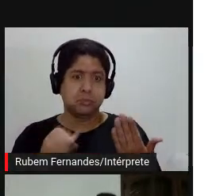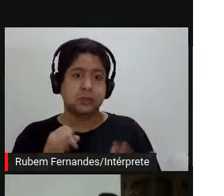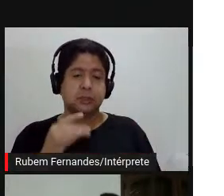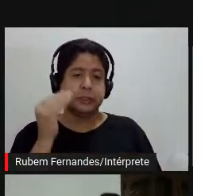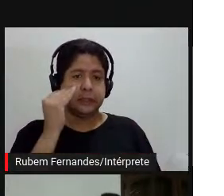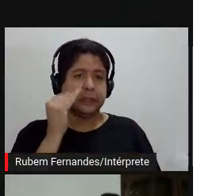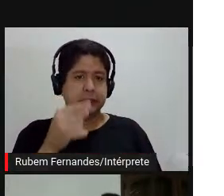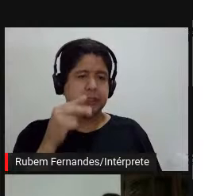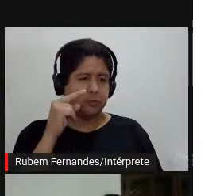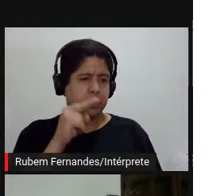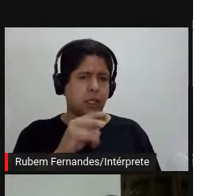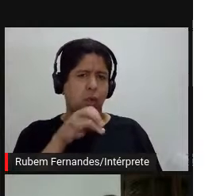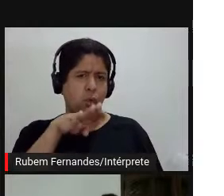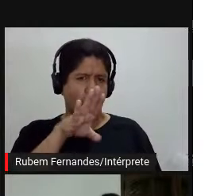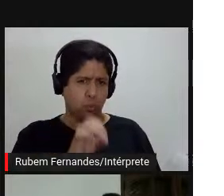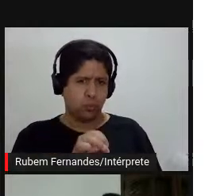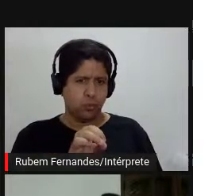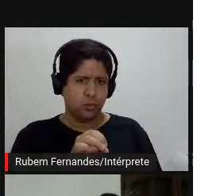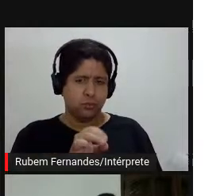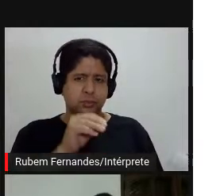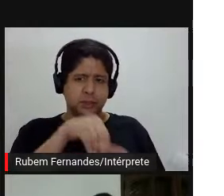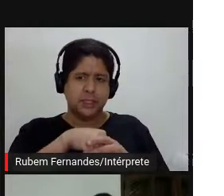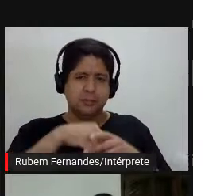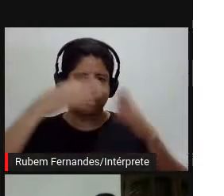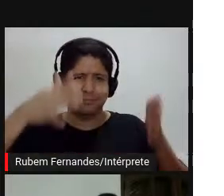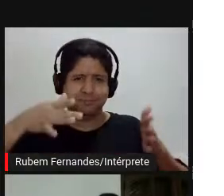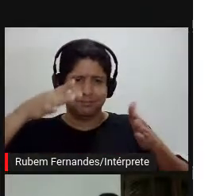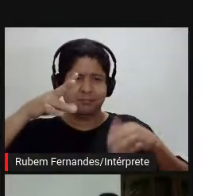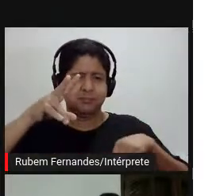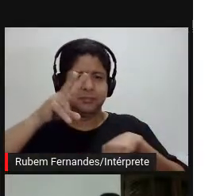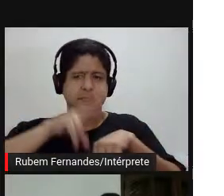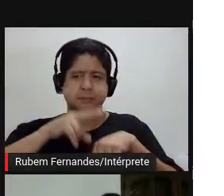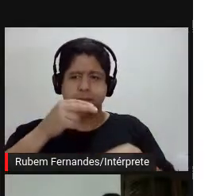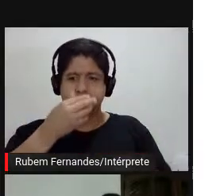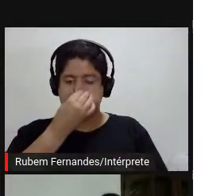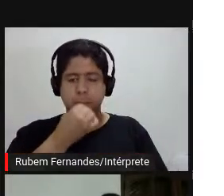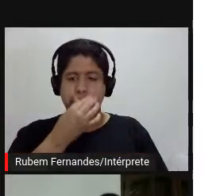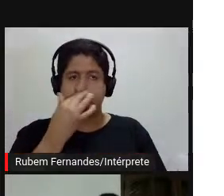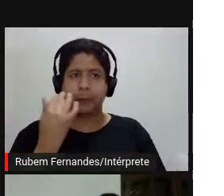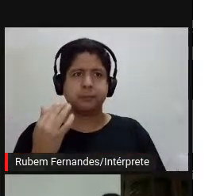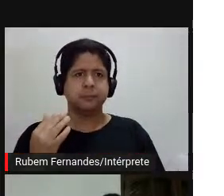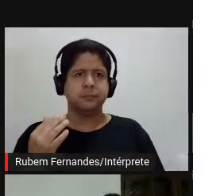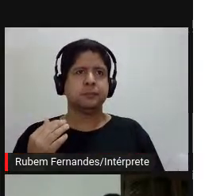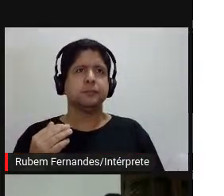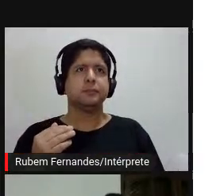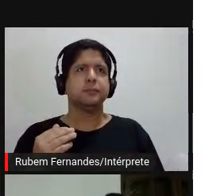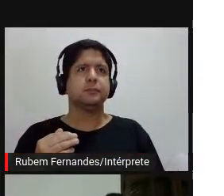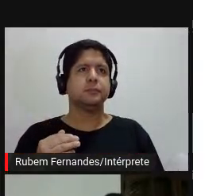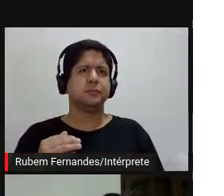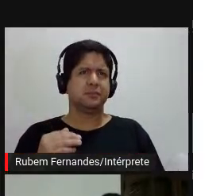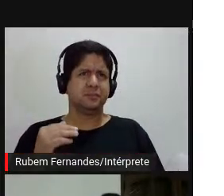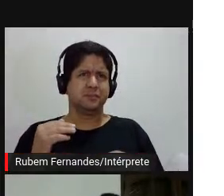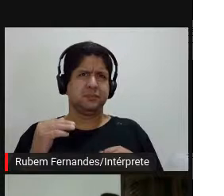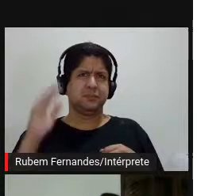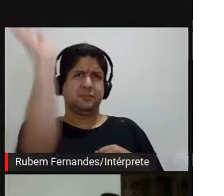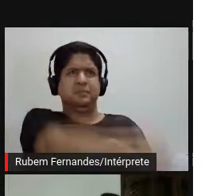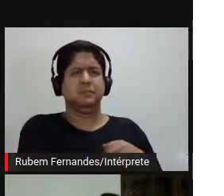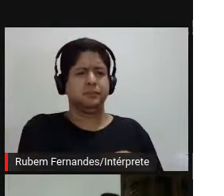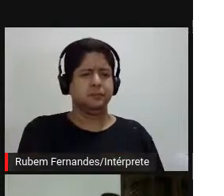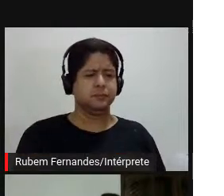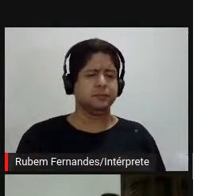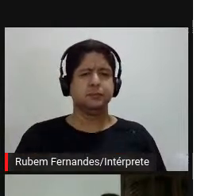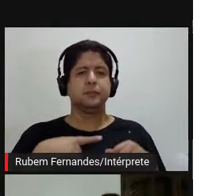olhar ele dentro de um cubo de acrílico, como são as informações que você pode ter, por exemplo, para saber que aquilo foi uma obra que era para ser